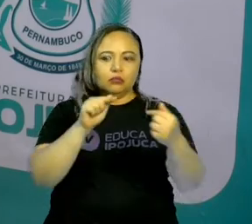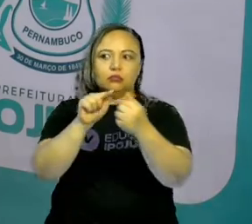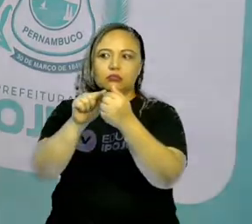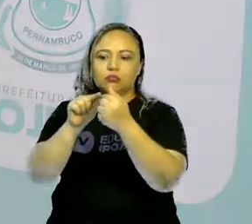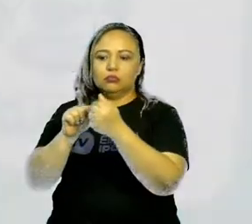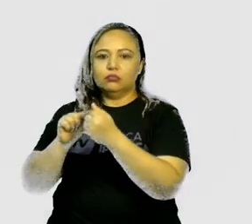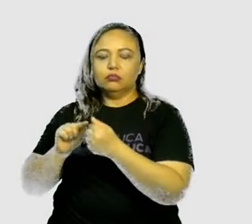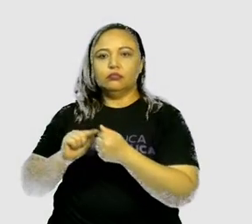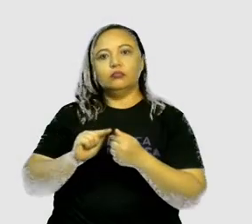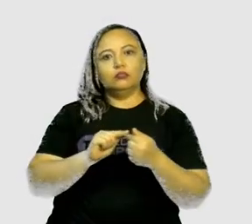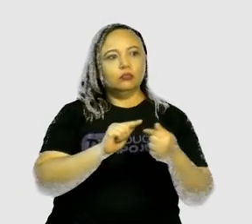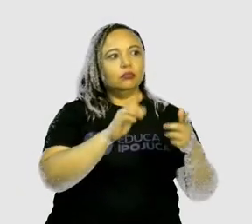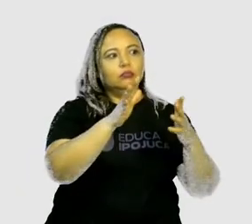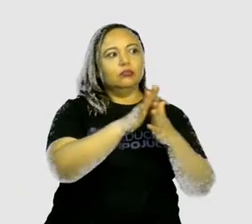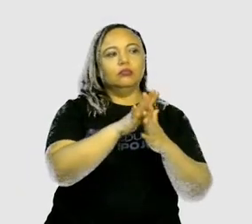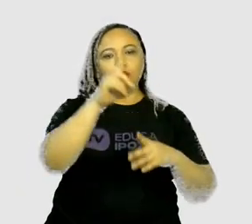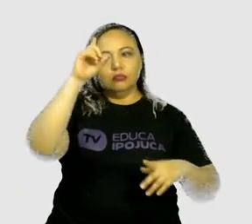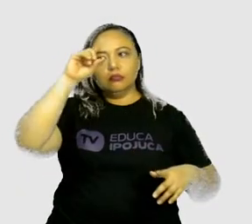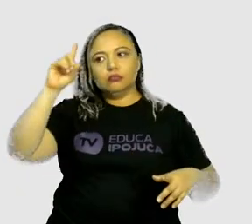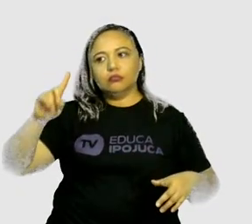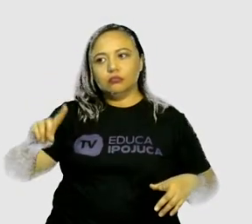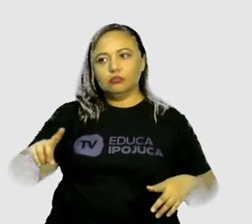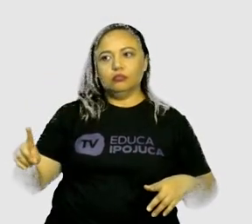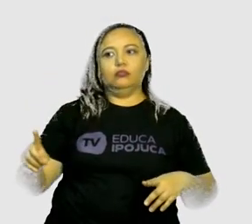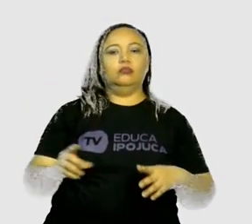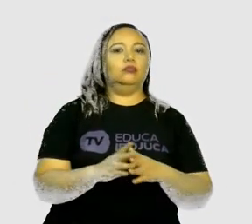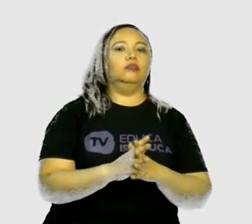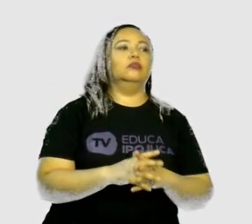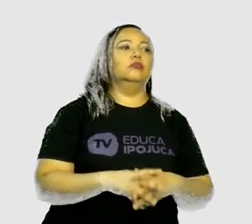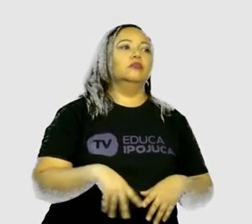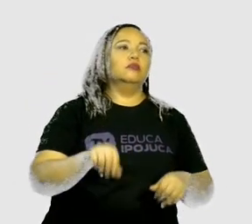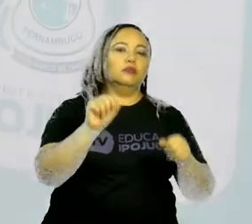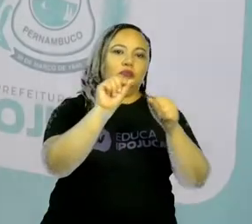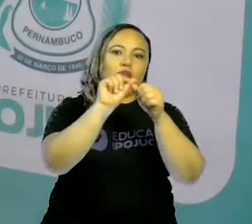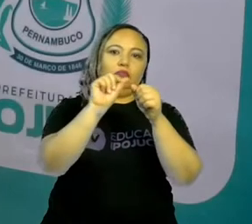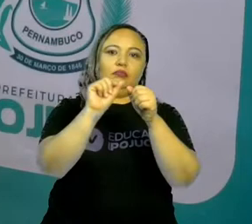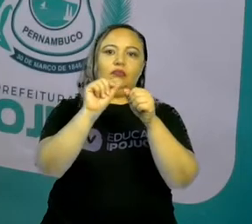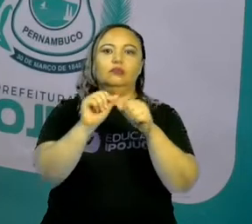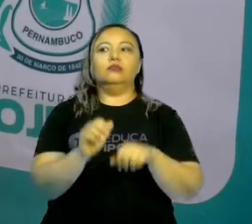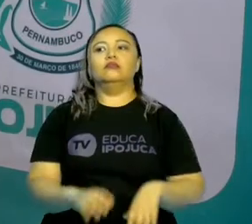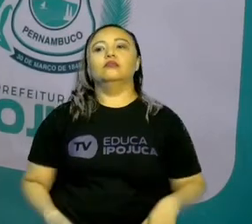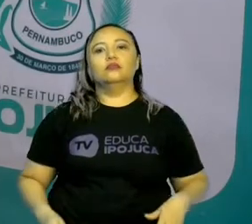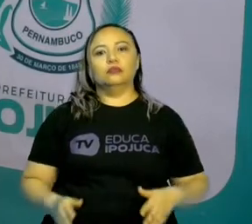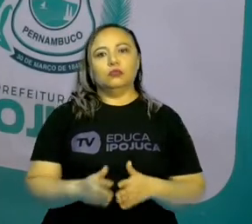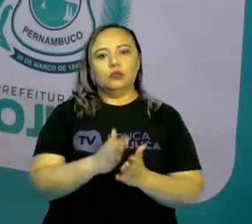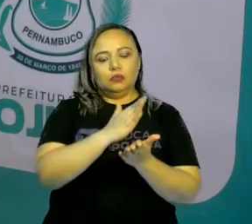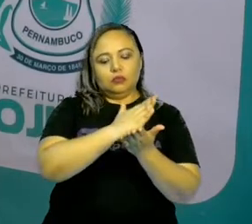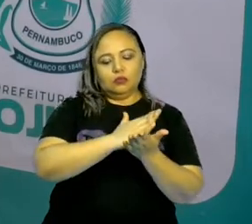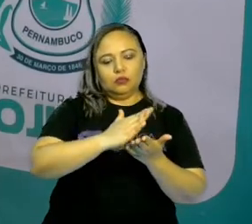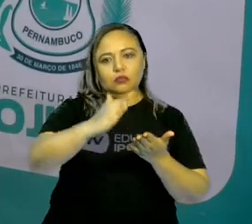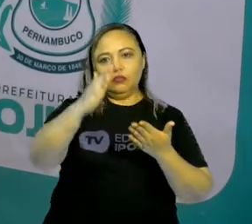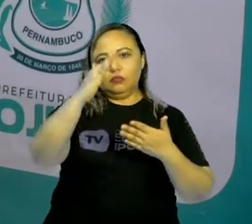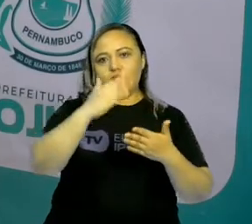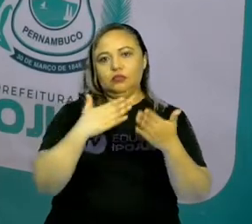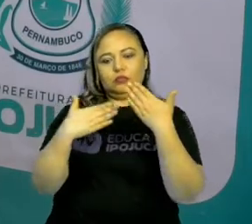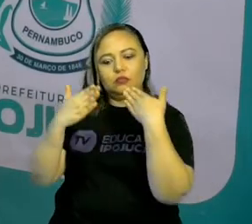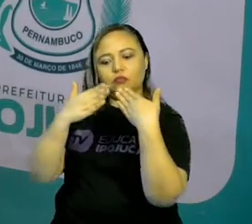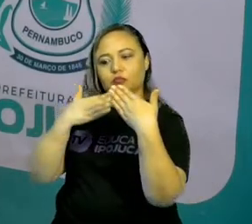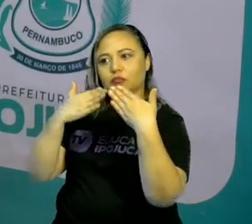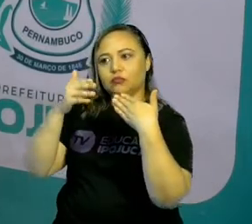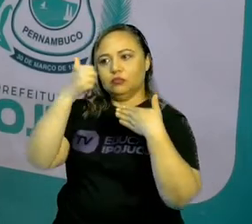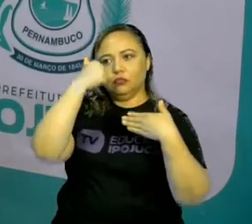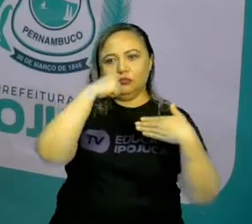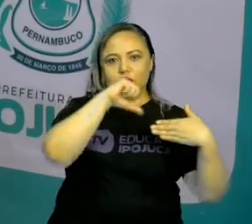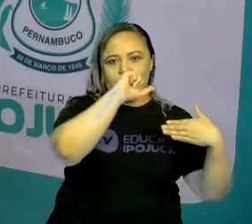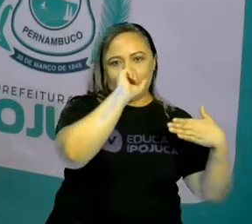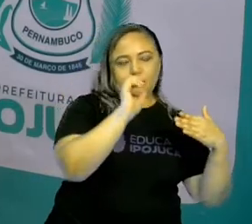formas que você utiliza os números em seu dia a dia, tá certo? Faça isso com carinho, converse com a mamãe também. De